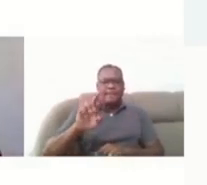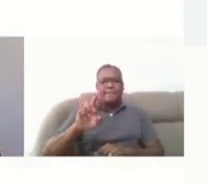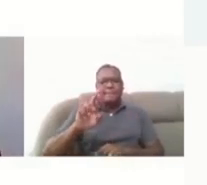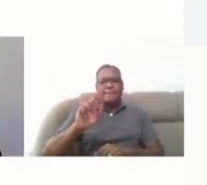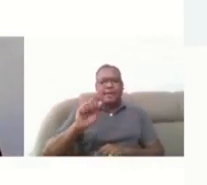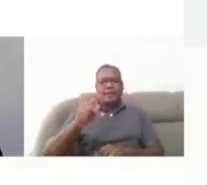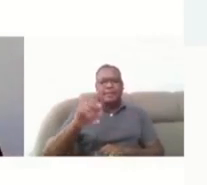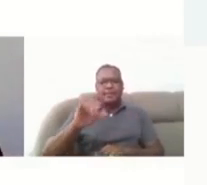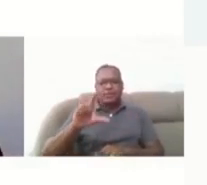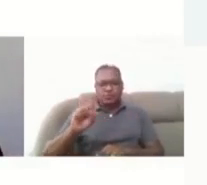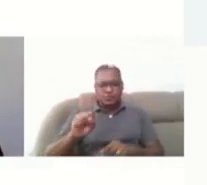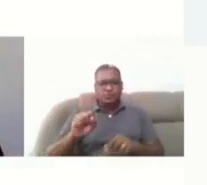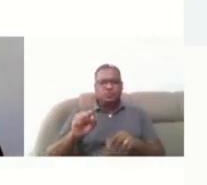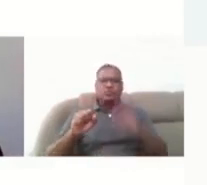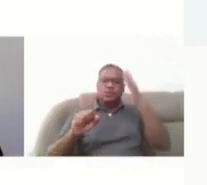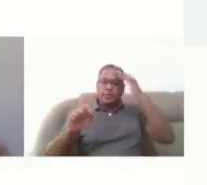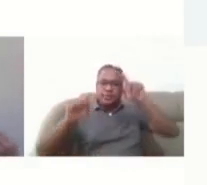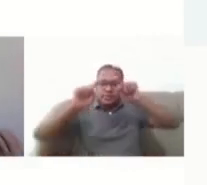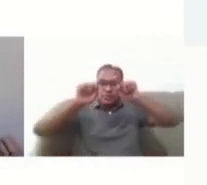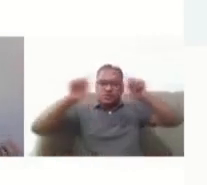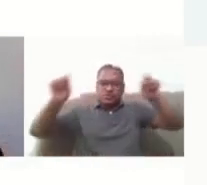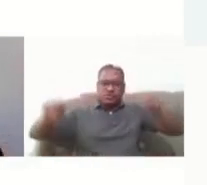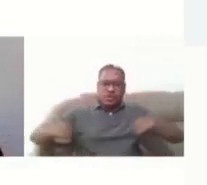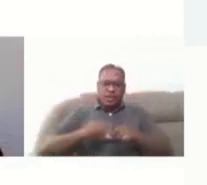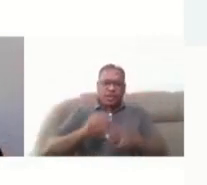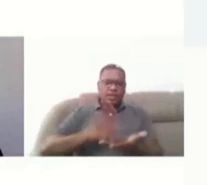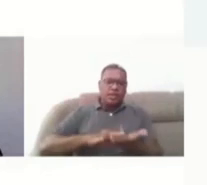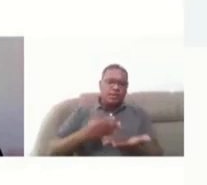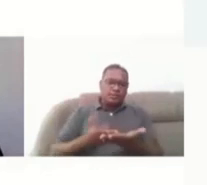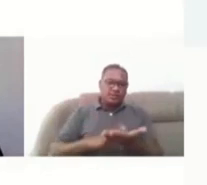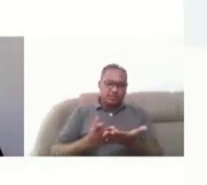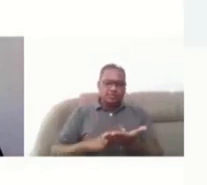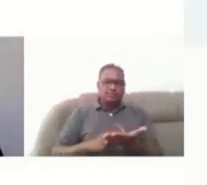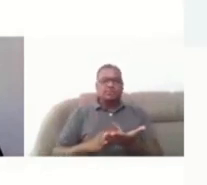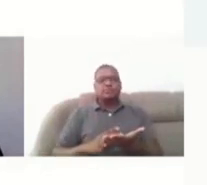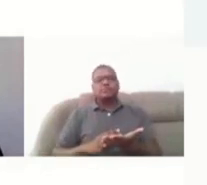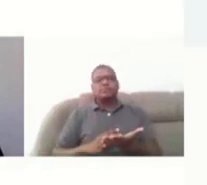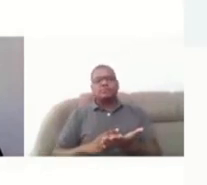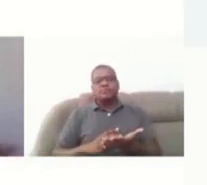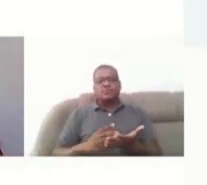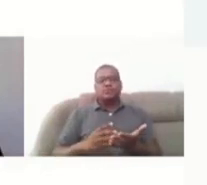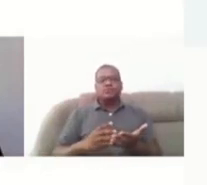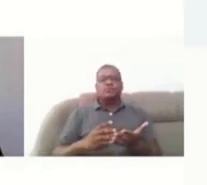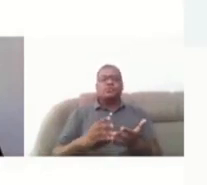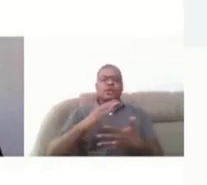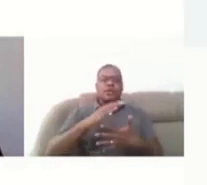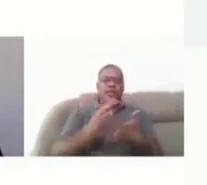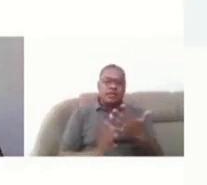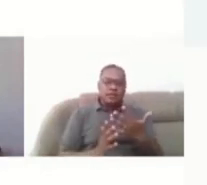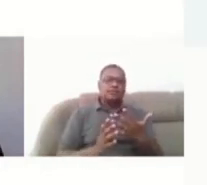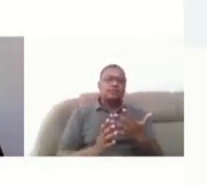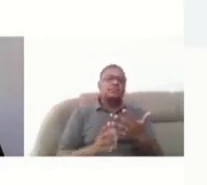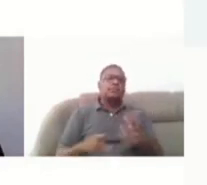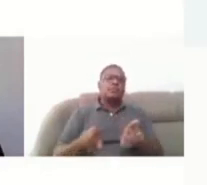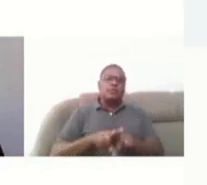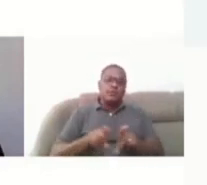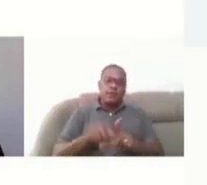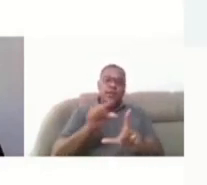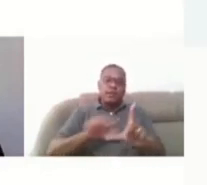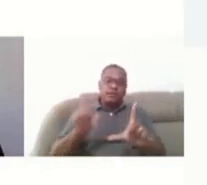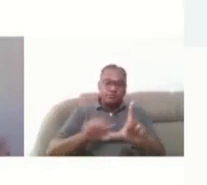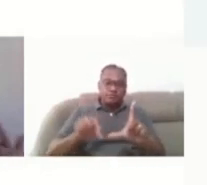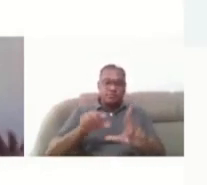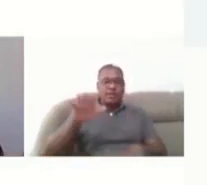para o intérprete de Libras. E é importante ter também a legenda, porque nem todo surdo é usuário de